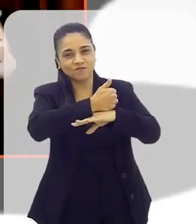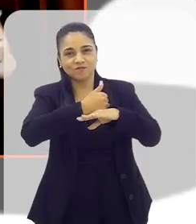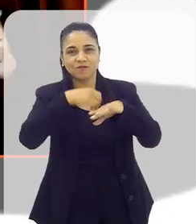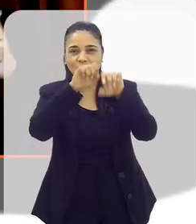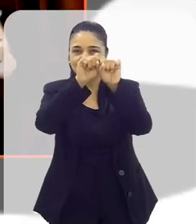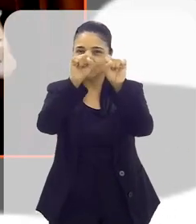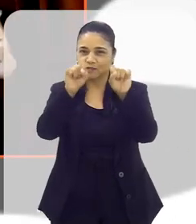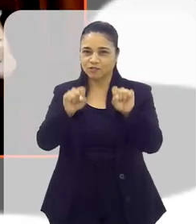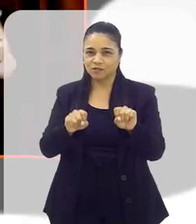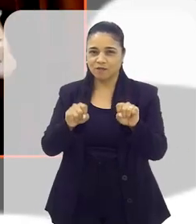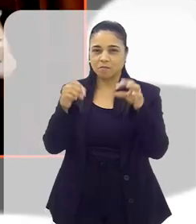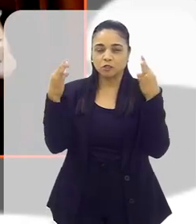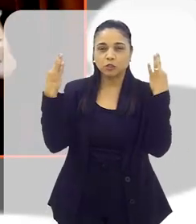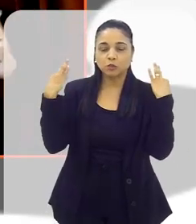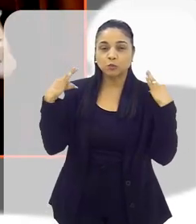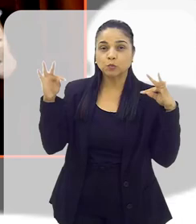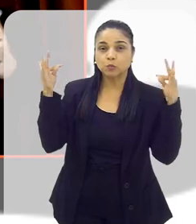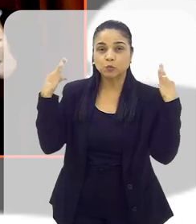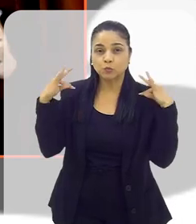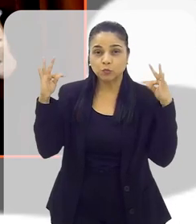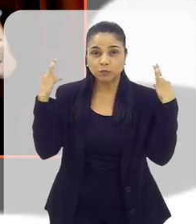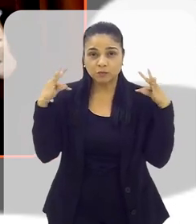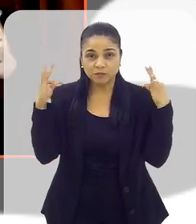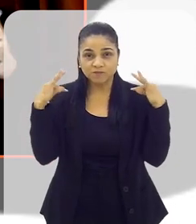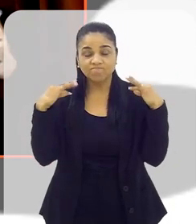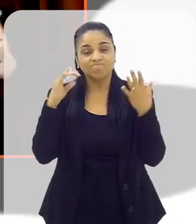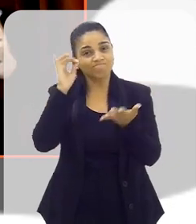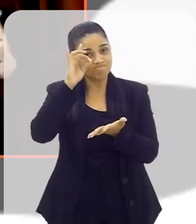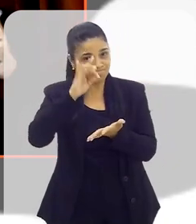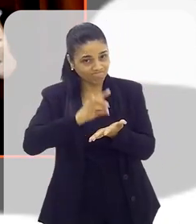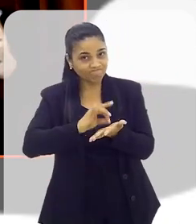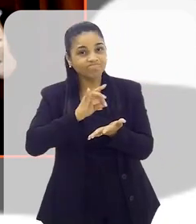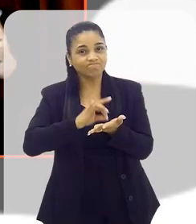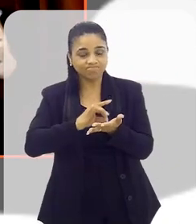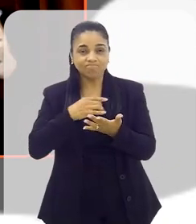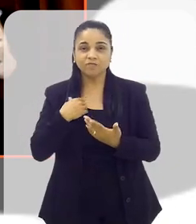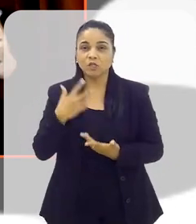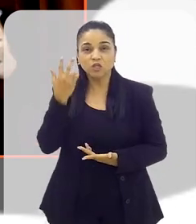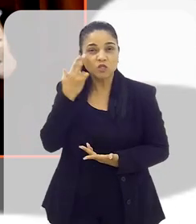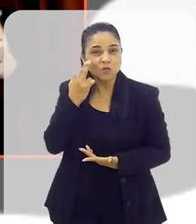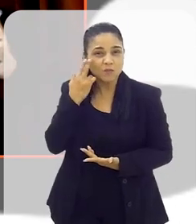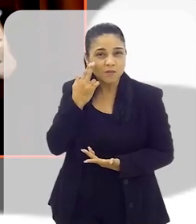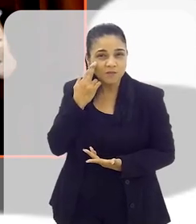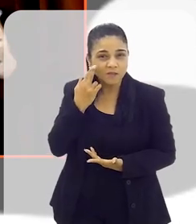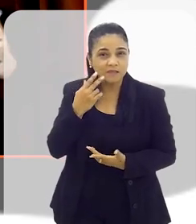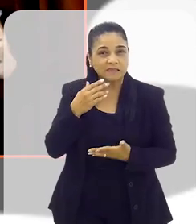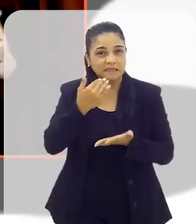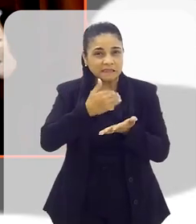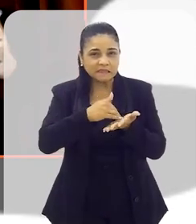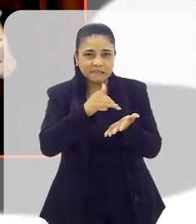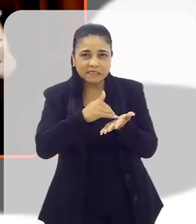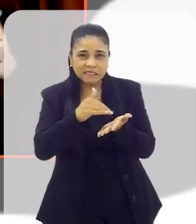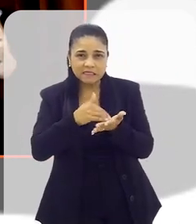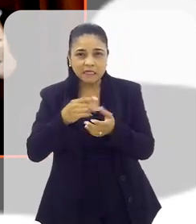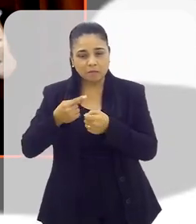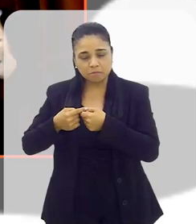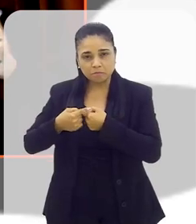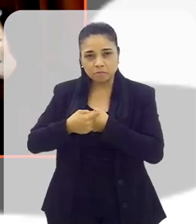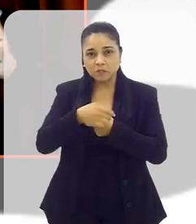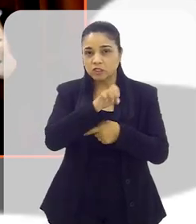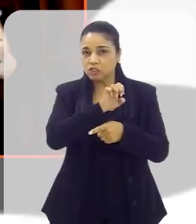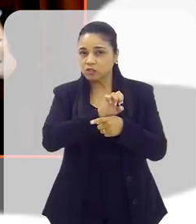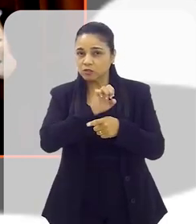o sistema oficial de turismo. Na realidade, você sabe, normalmente, cada um desses secretários, ou